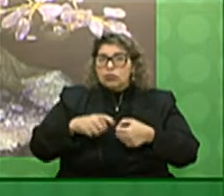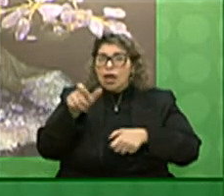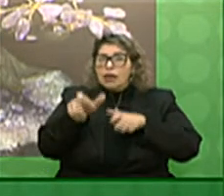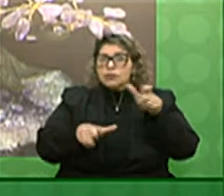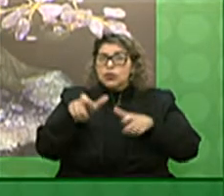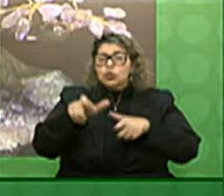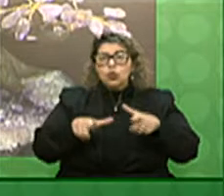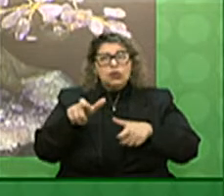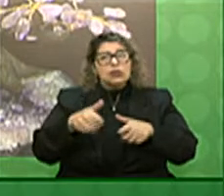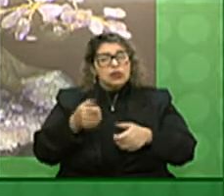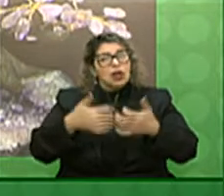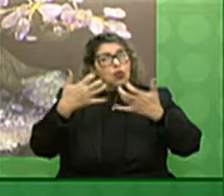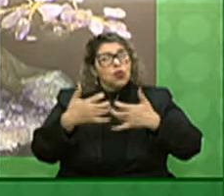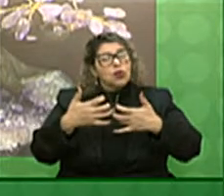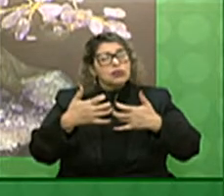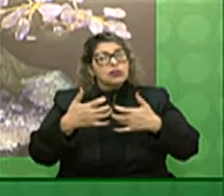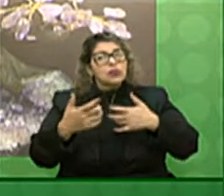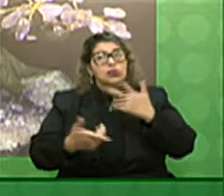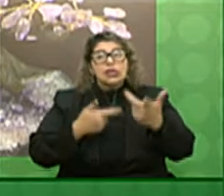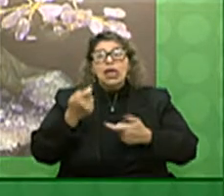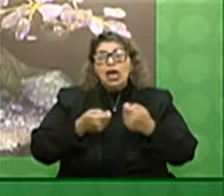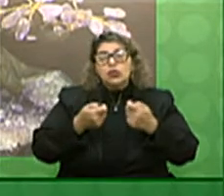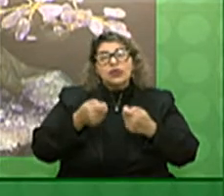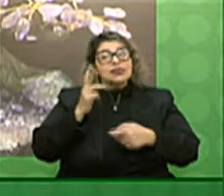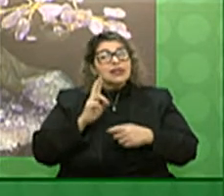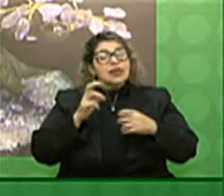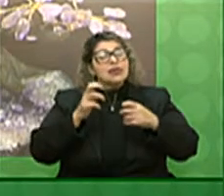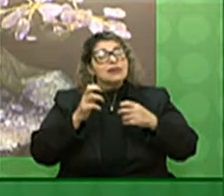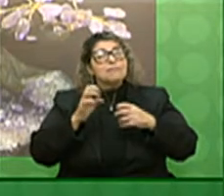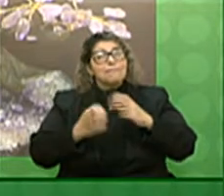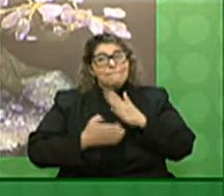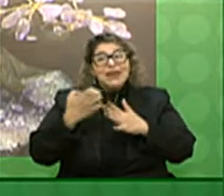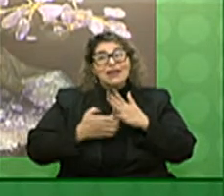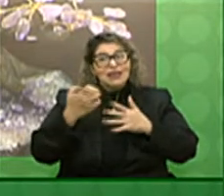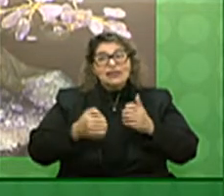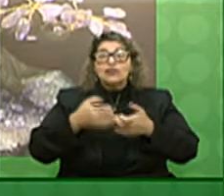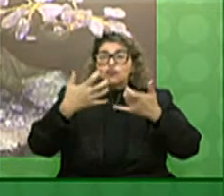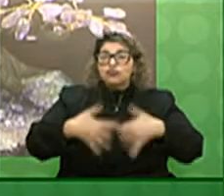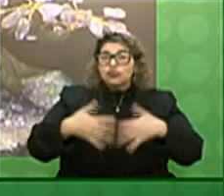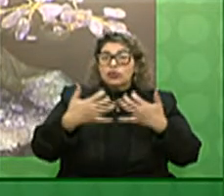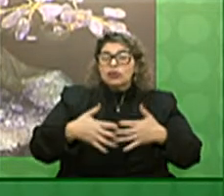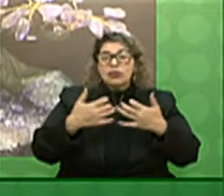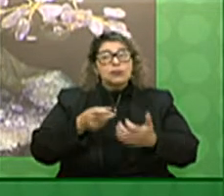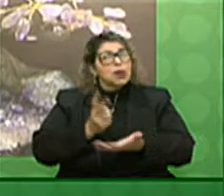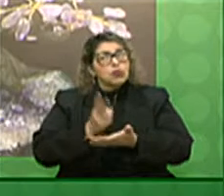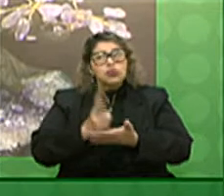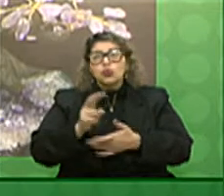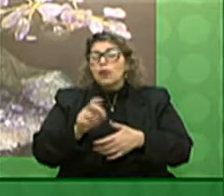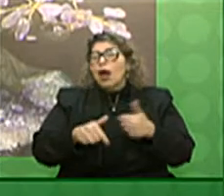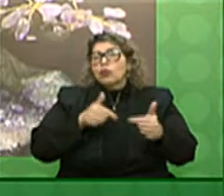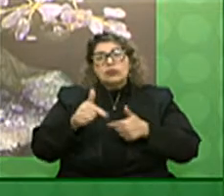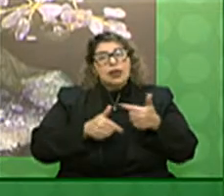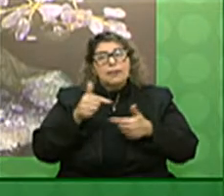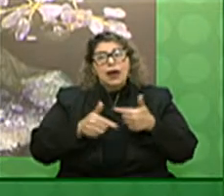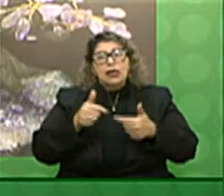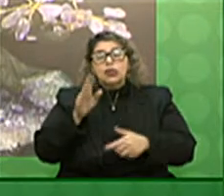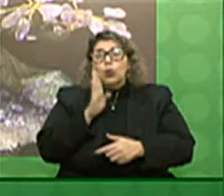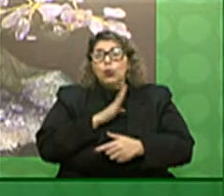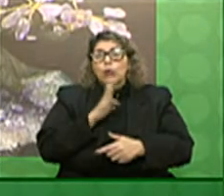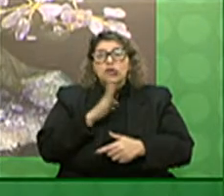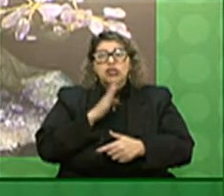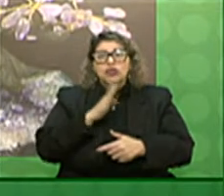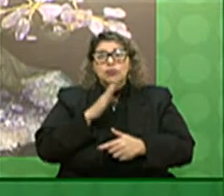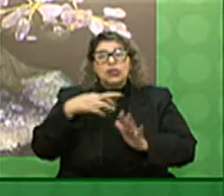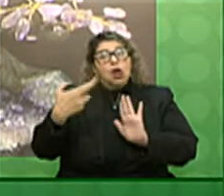ter os seus negócios funcionando para que possamos manter empregos isso também salva vidas precisamos urgentemente